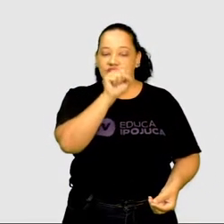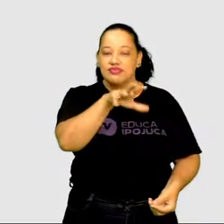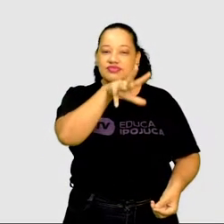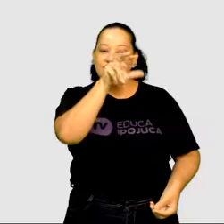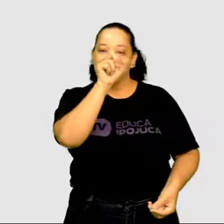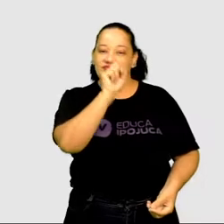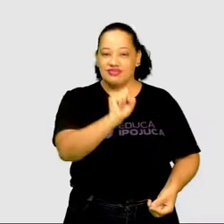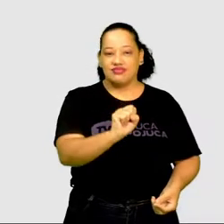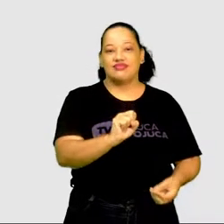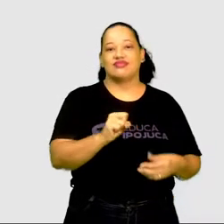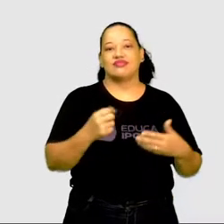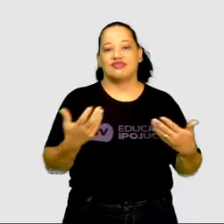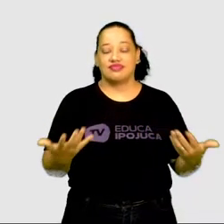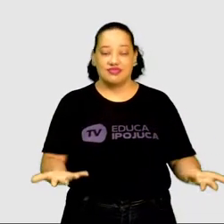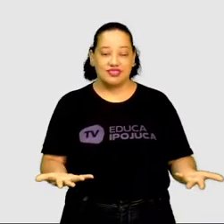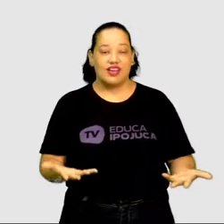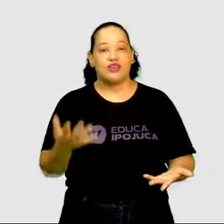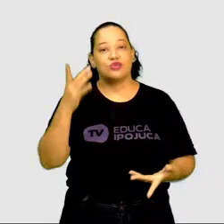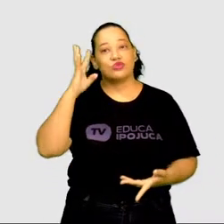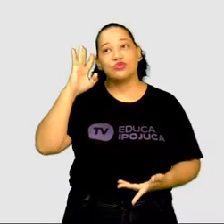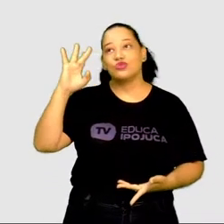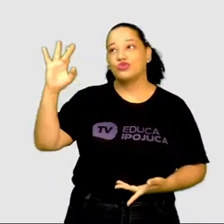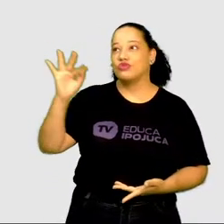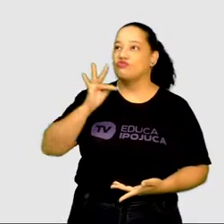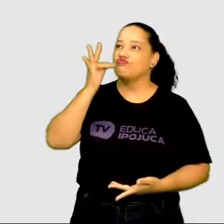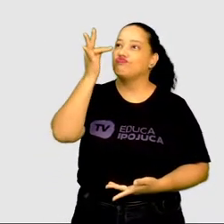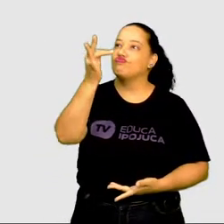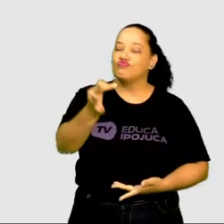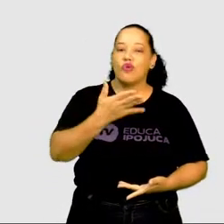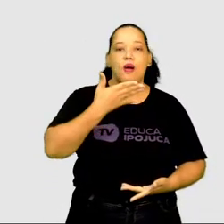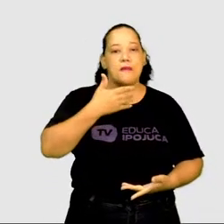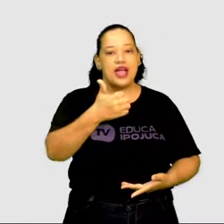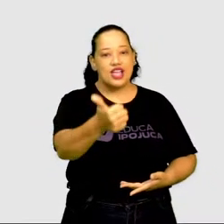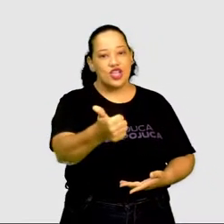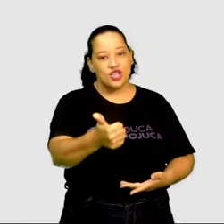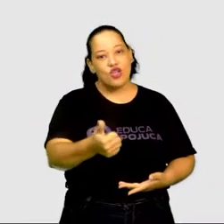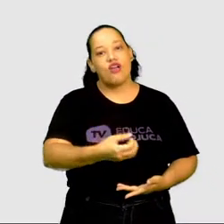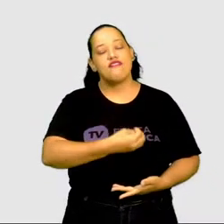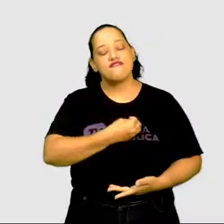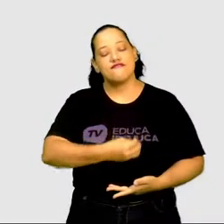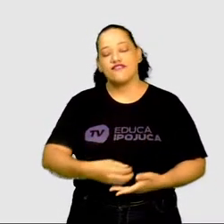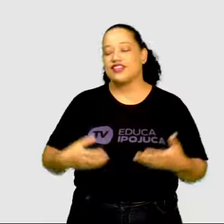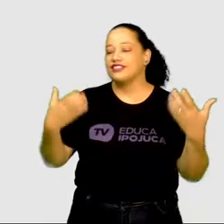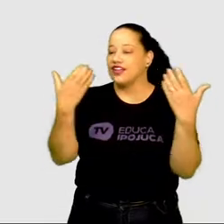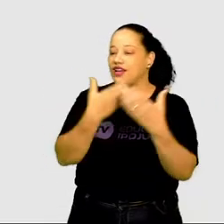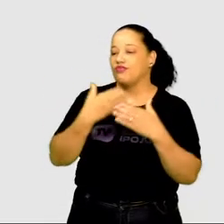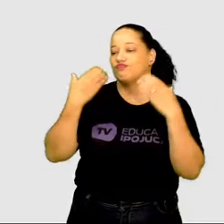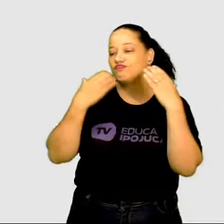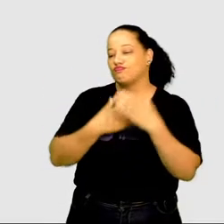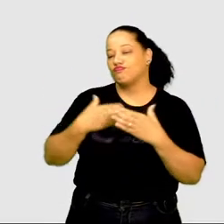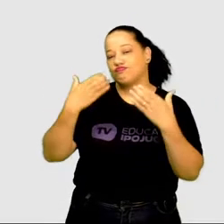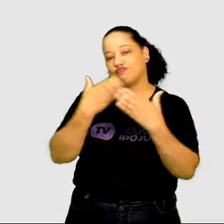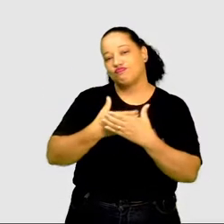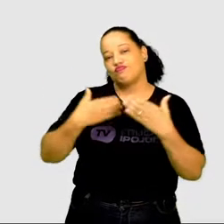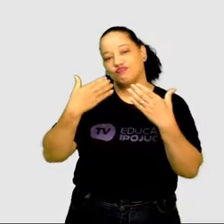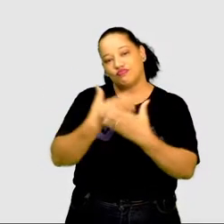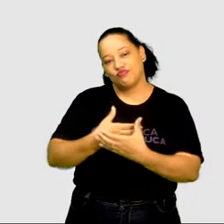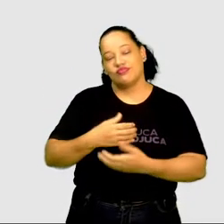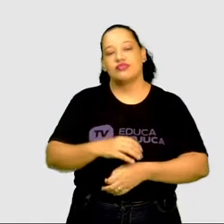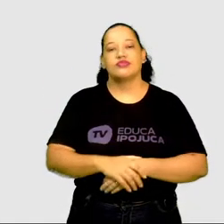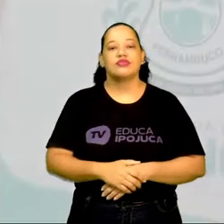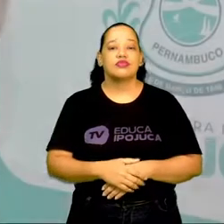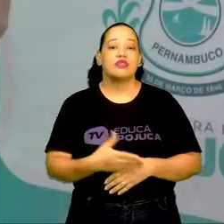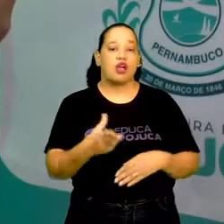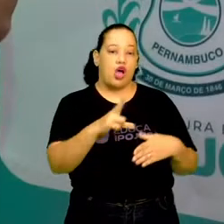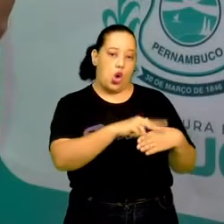cheirando. Eu sonho dias melhores e levo a vida cantando. Esse